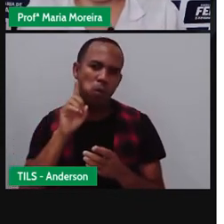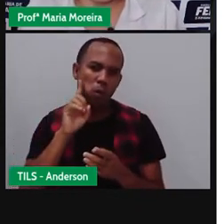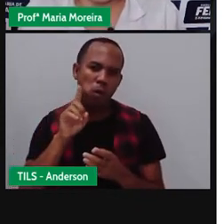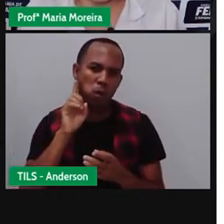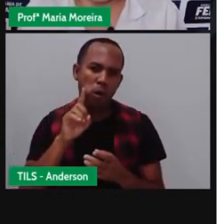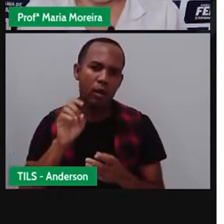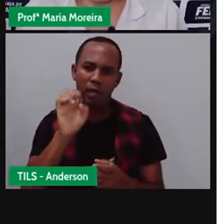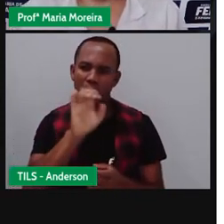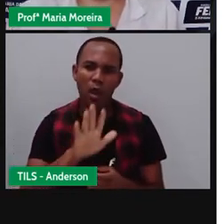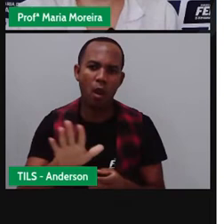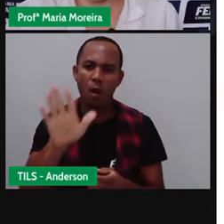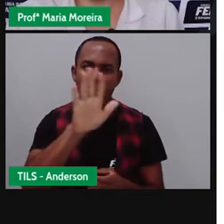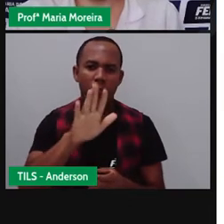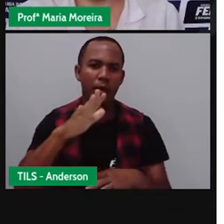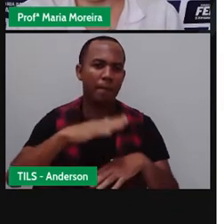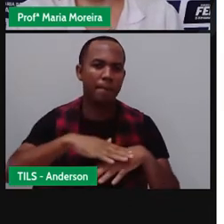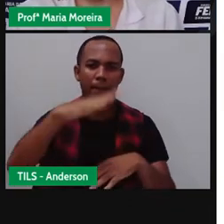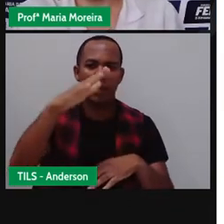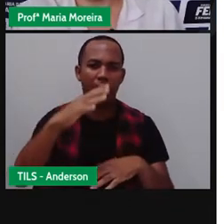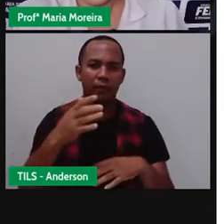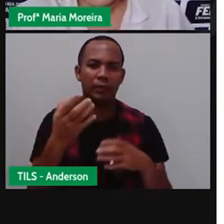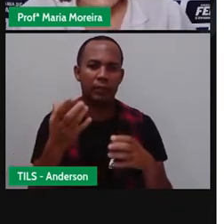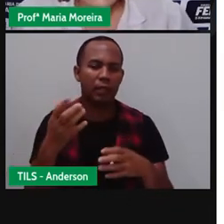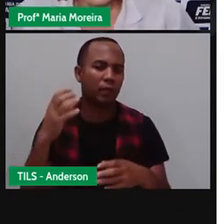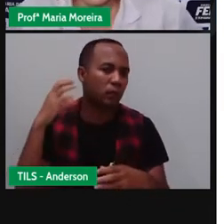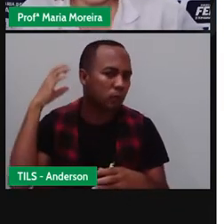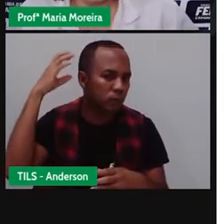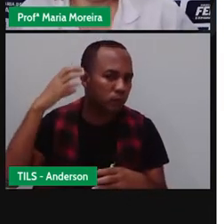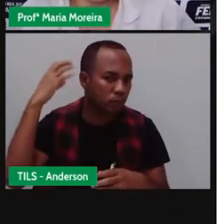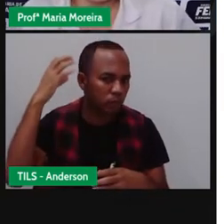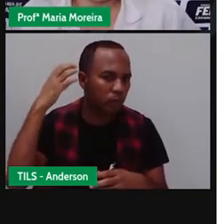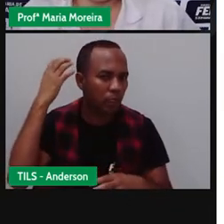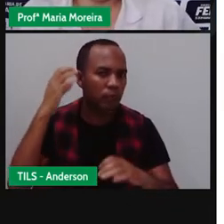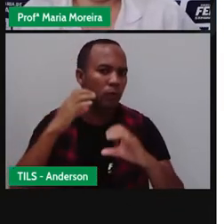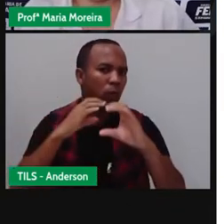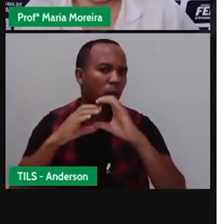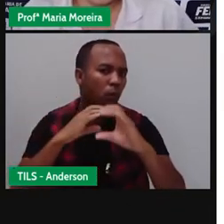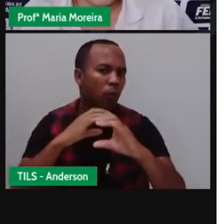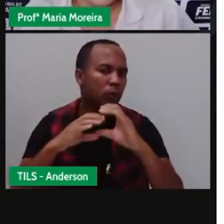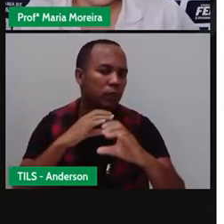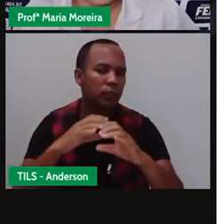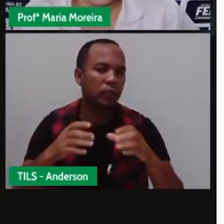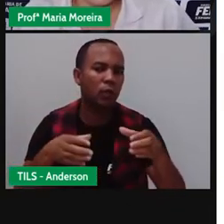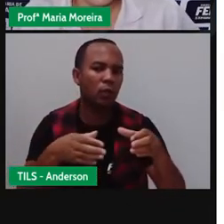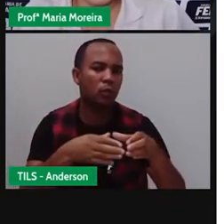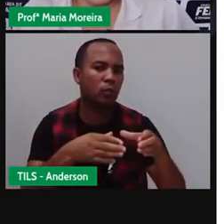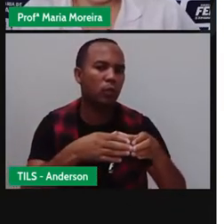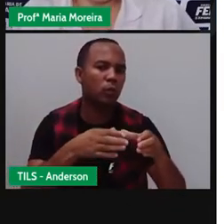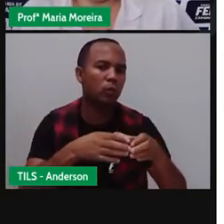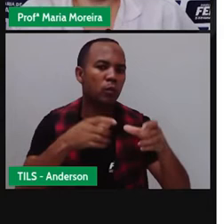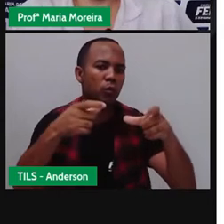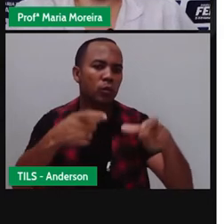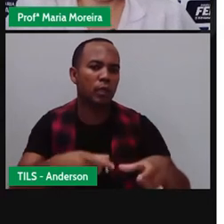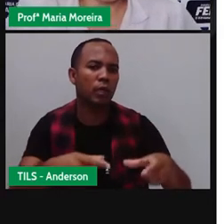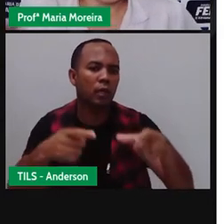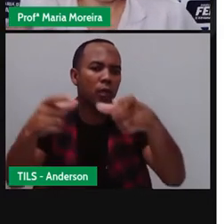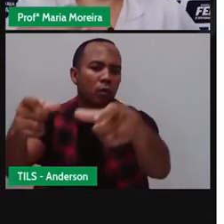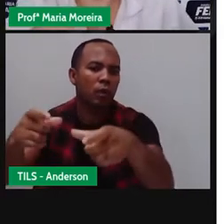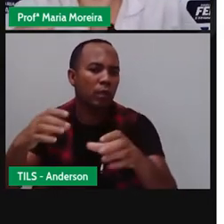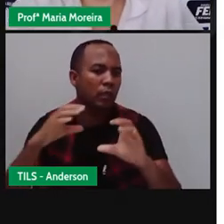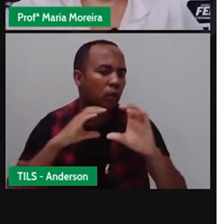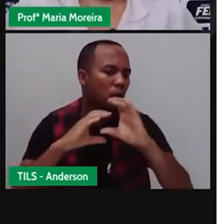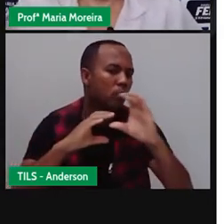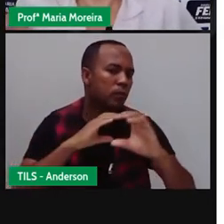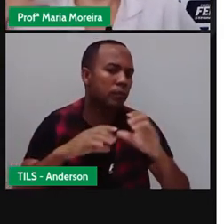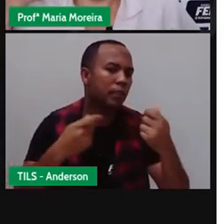Unidos aumentou. Porque os rádios eram utilizados na comunicação entre as tropas. Então as pessoas precisavam se